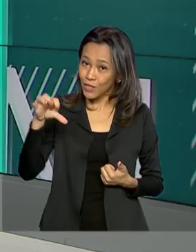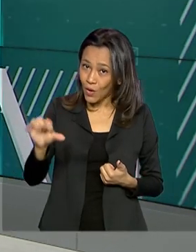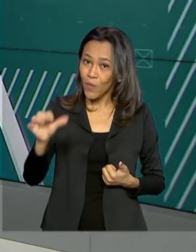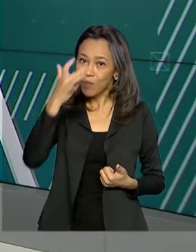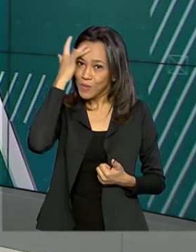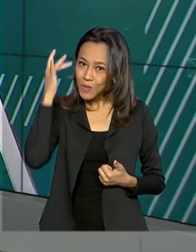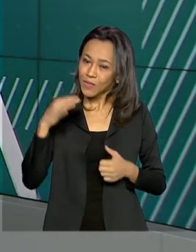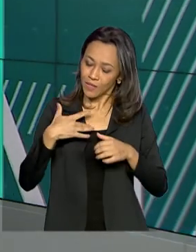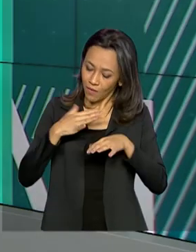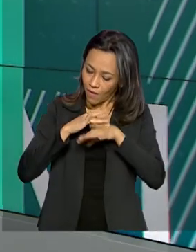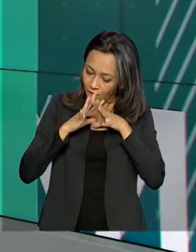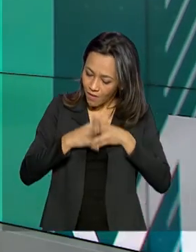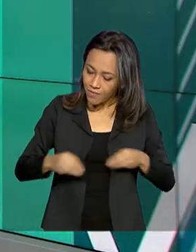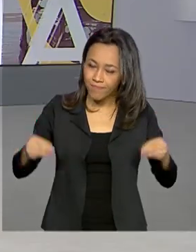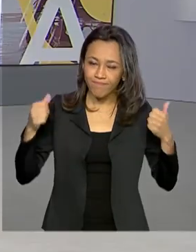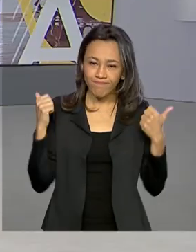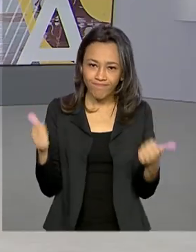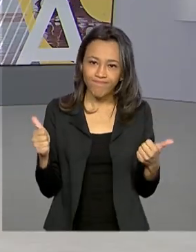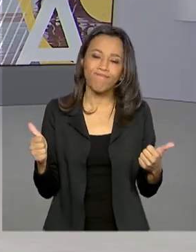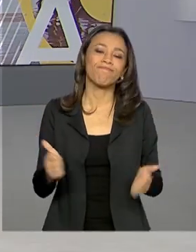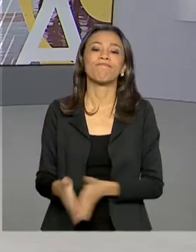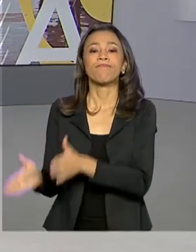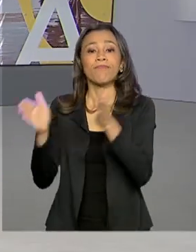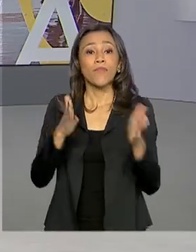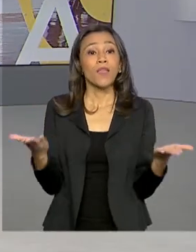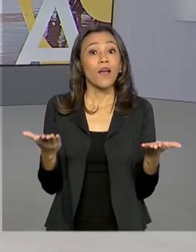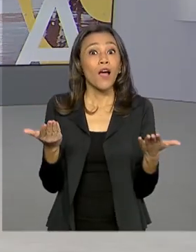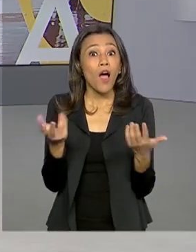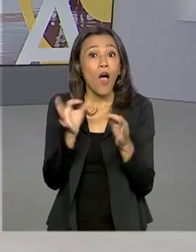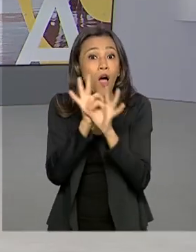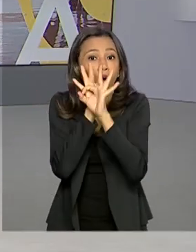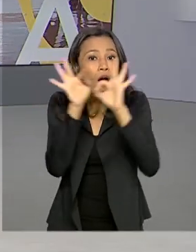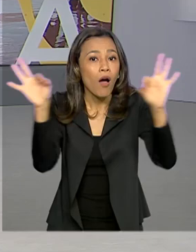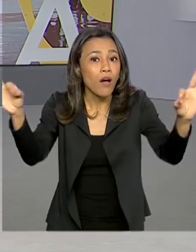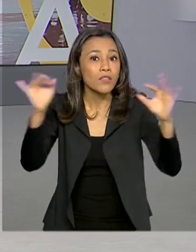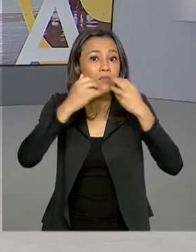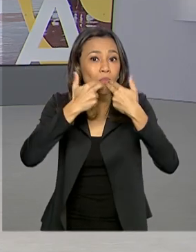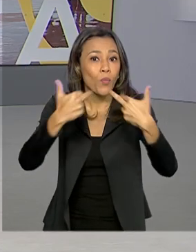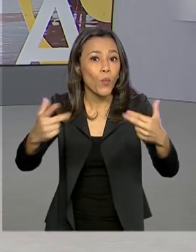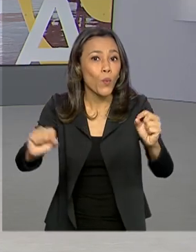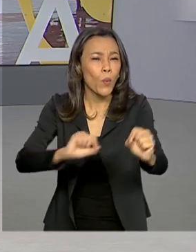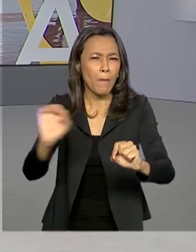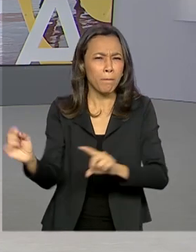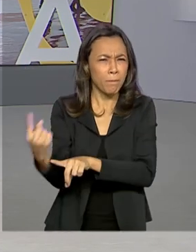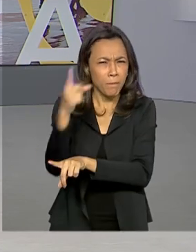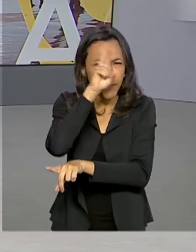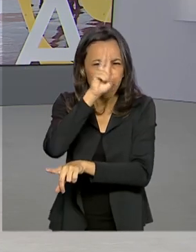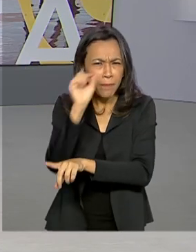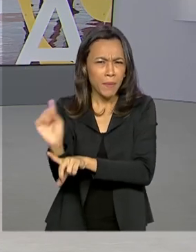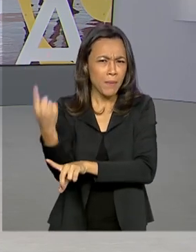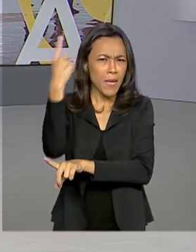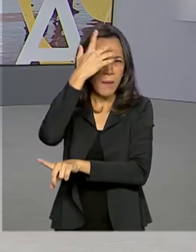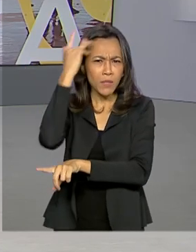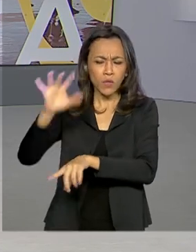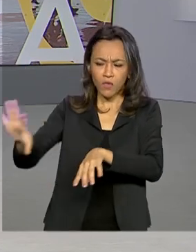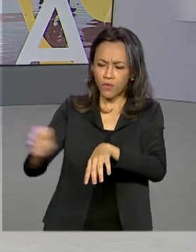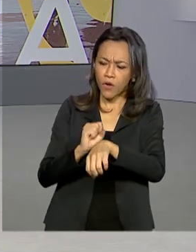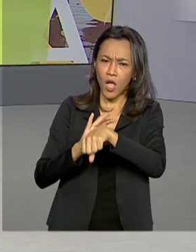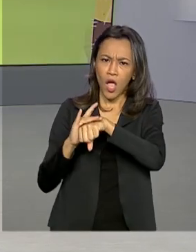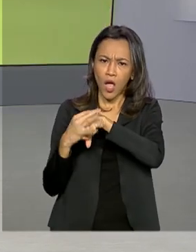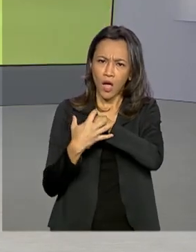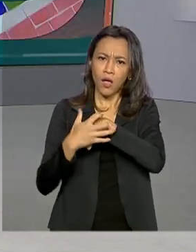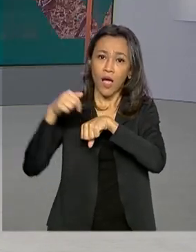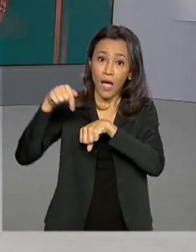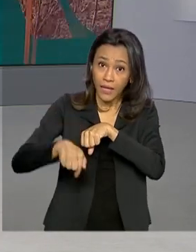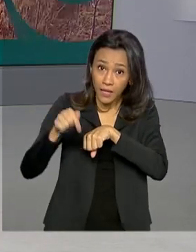coronavírus. Bem, a gente vai encerrar essa edição com uma ótima notícia. A primeira paciente diagnosticada com Covid-19 aqui no